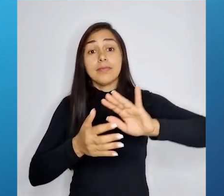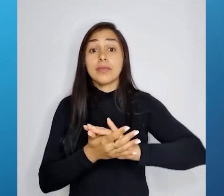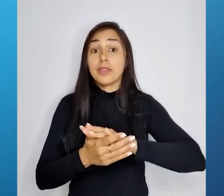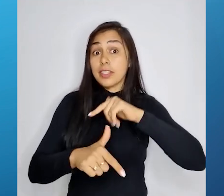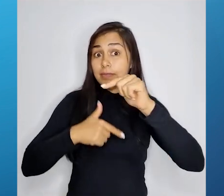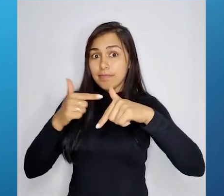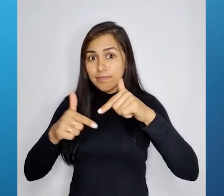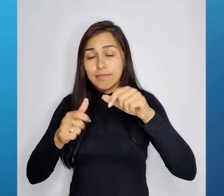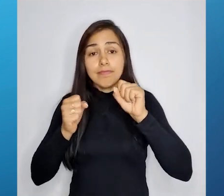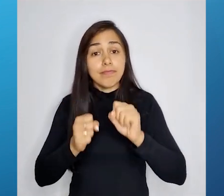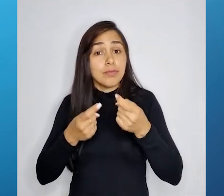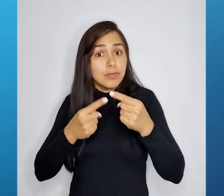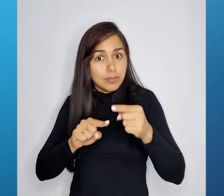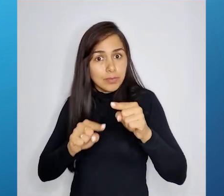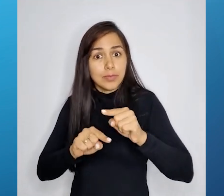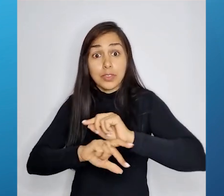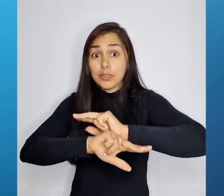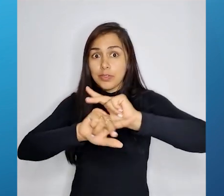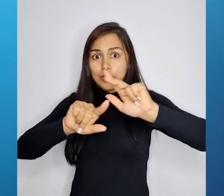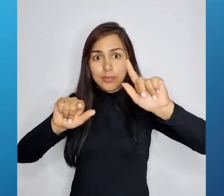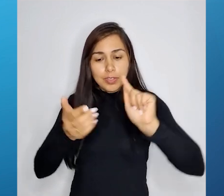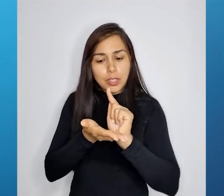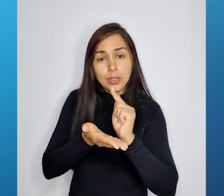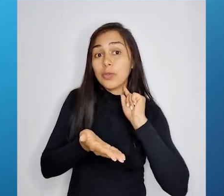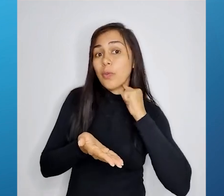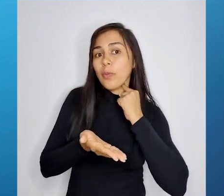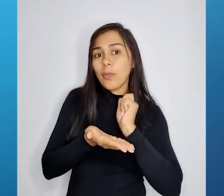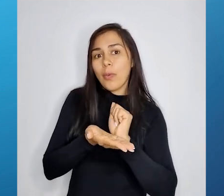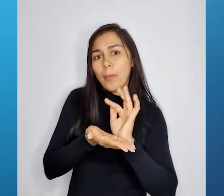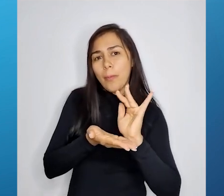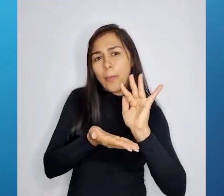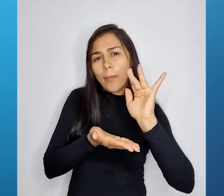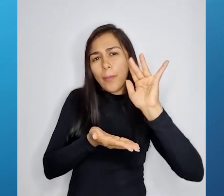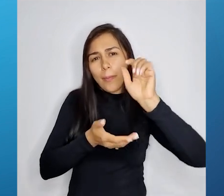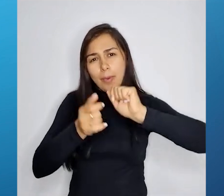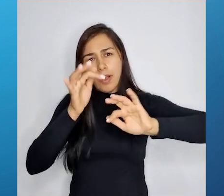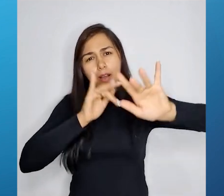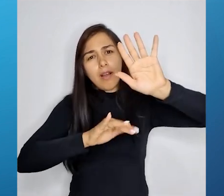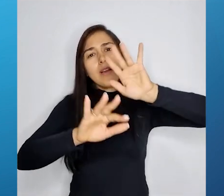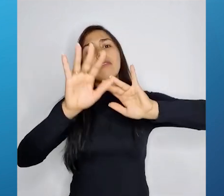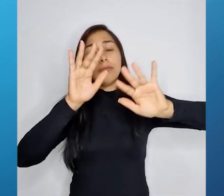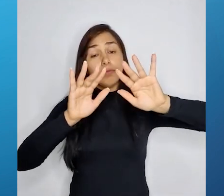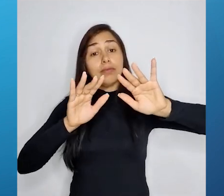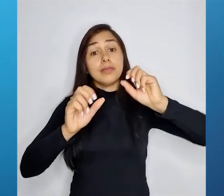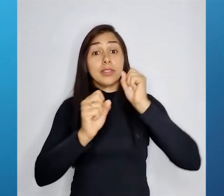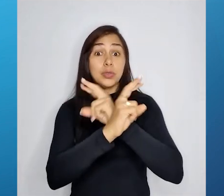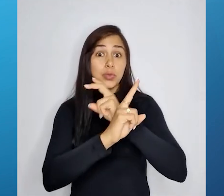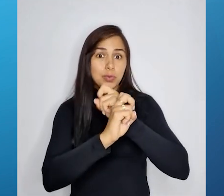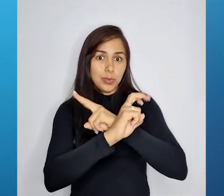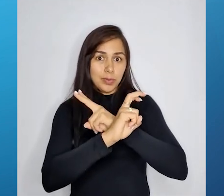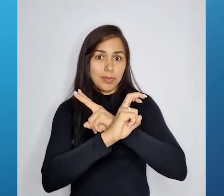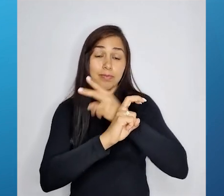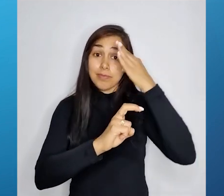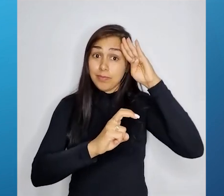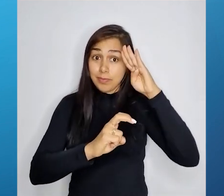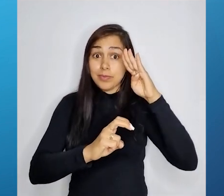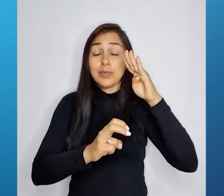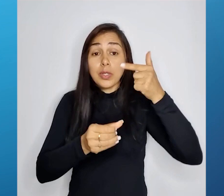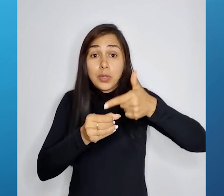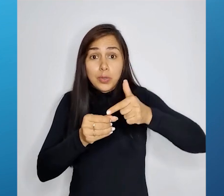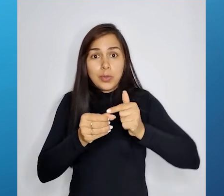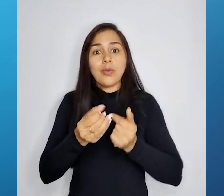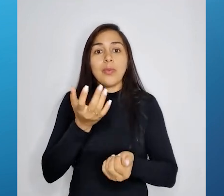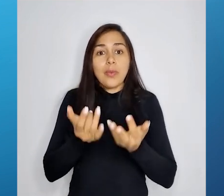desse serviço pode também gerar poluentes. Então muitos poluentes gerados a partir da emissão de gases tóxicos, principalmente de combustíveis